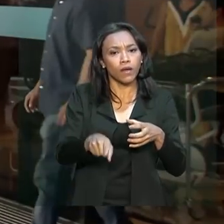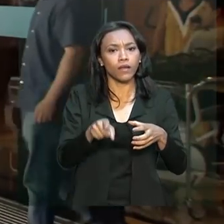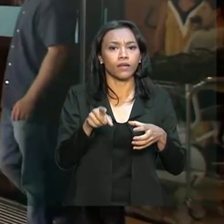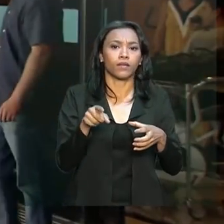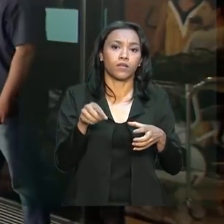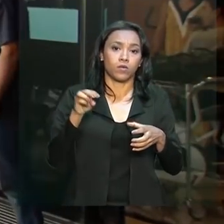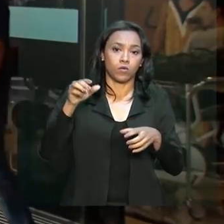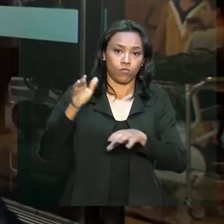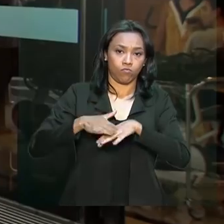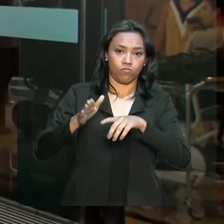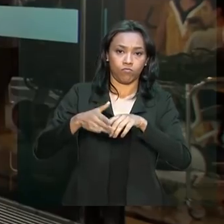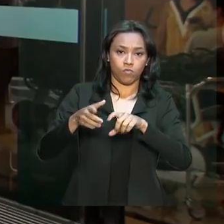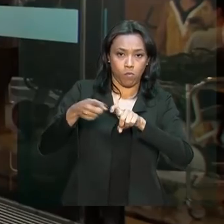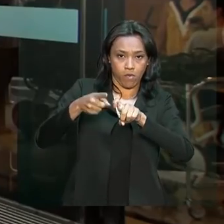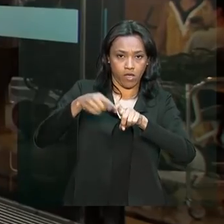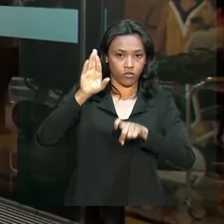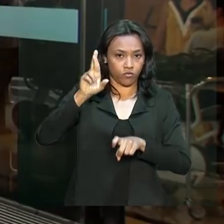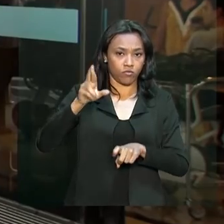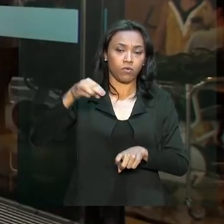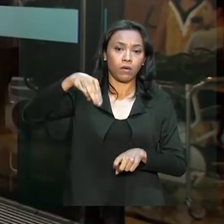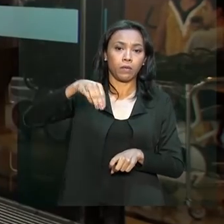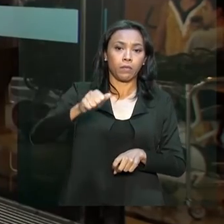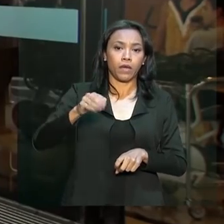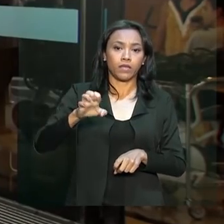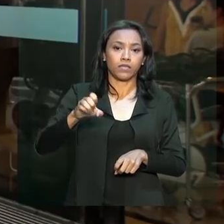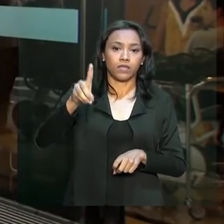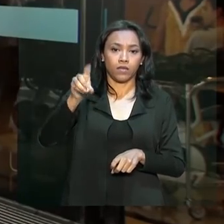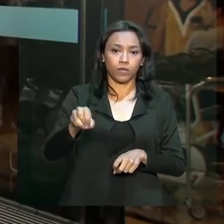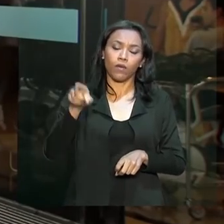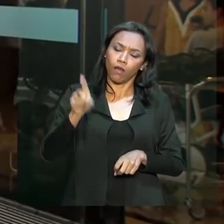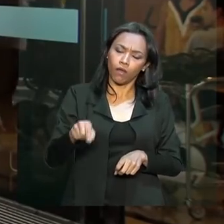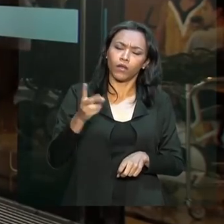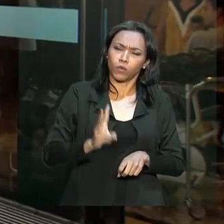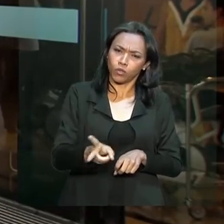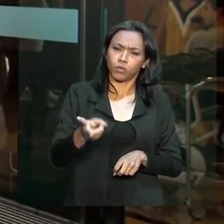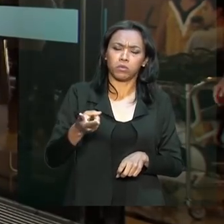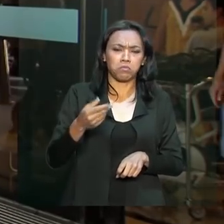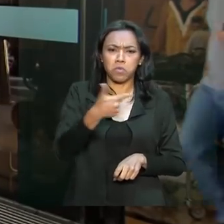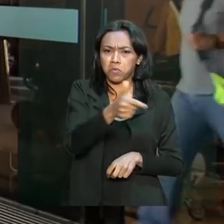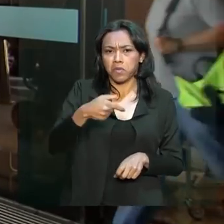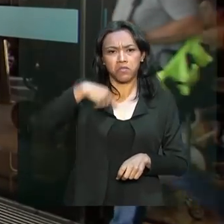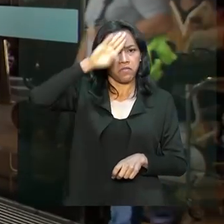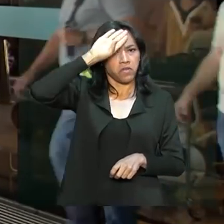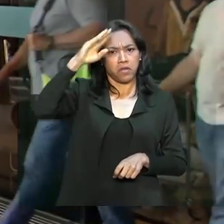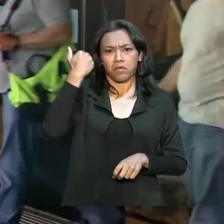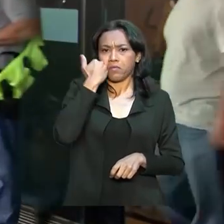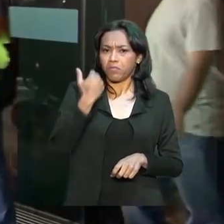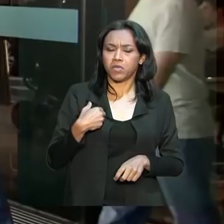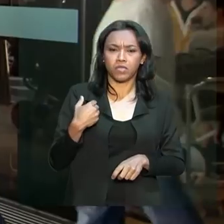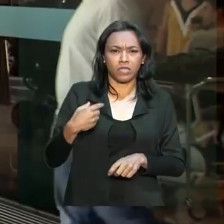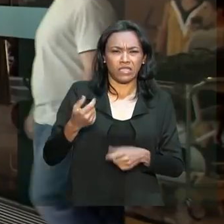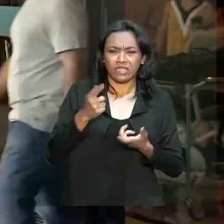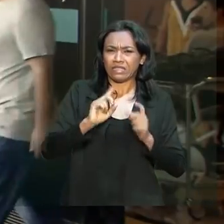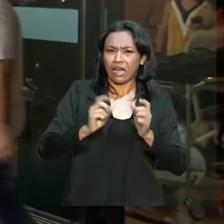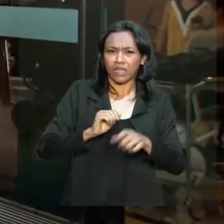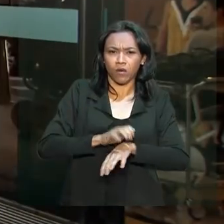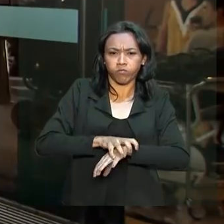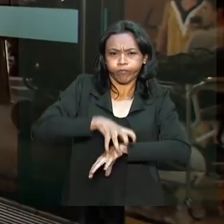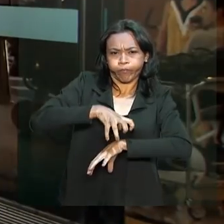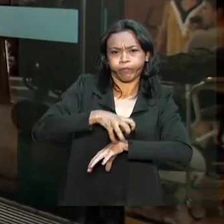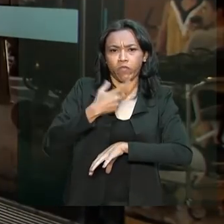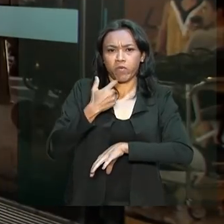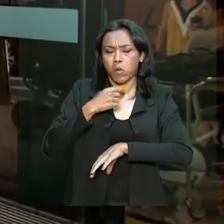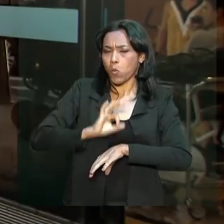Antônio Macedo, dá conta de que ele permanece estável, sem febre, nenhum sinal de infecção ou qualquer